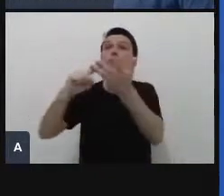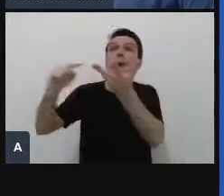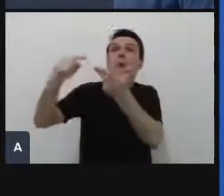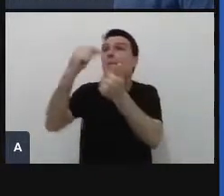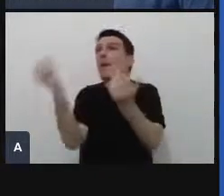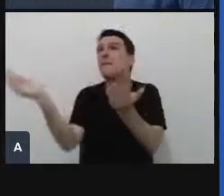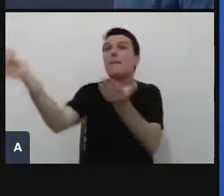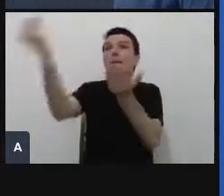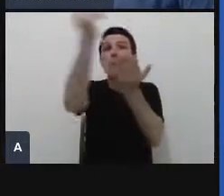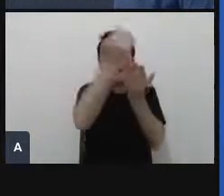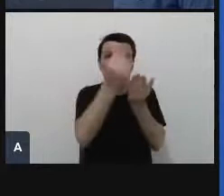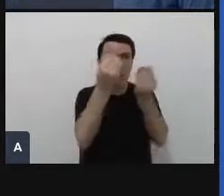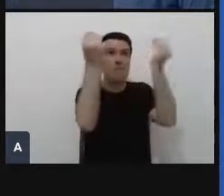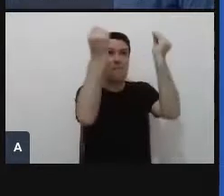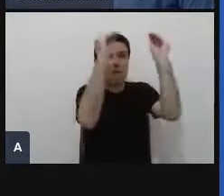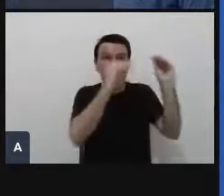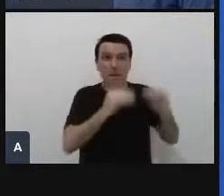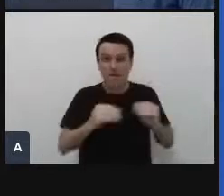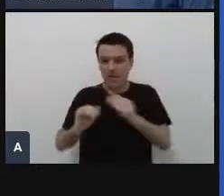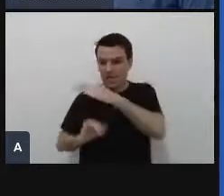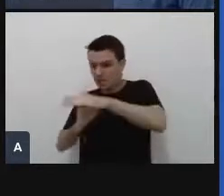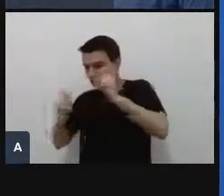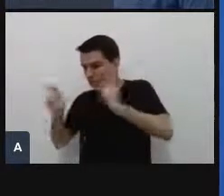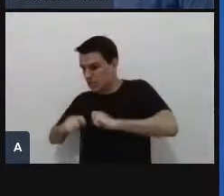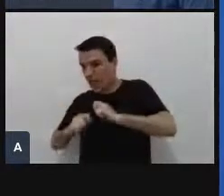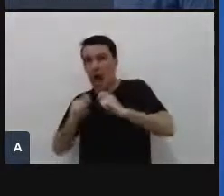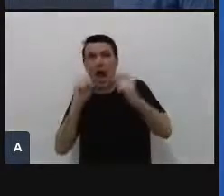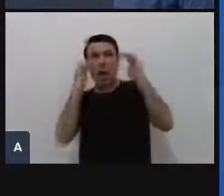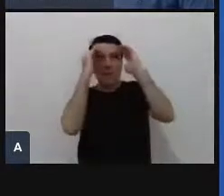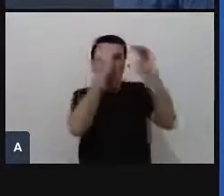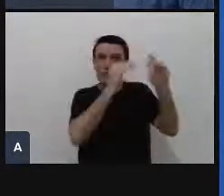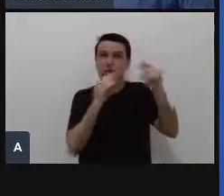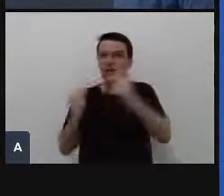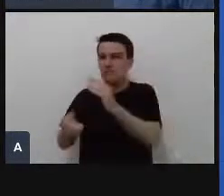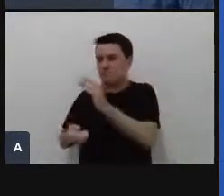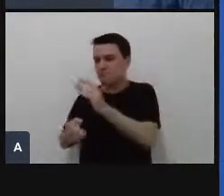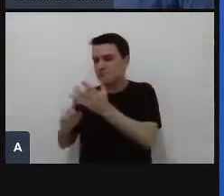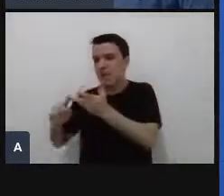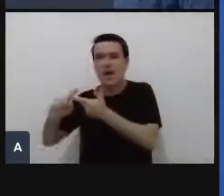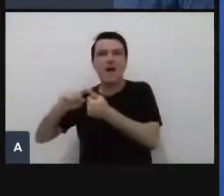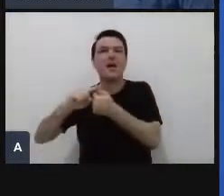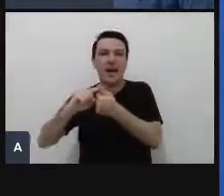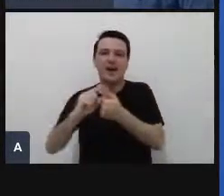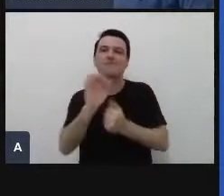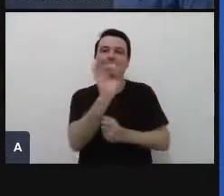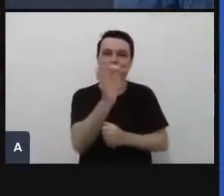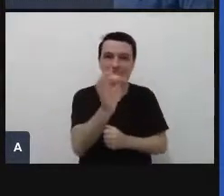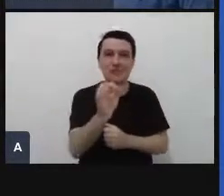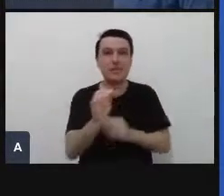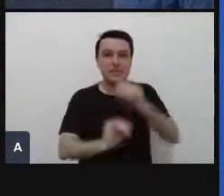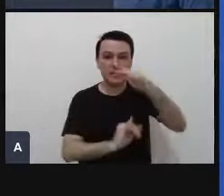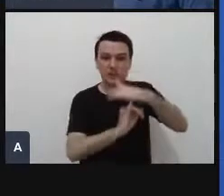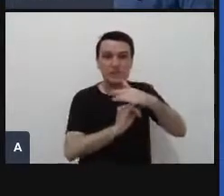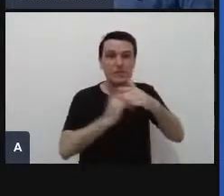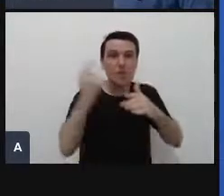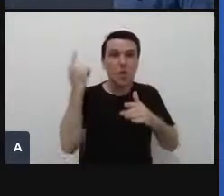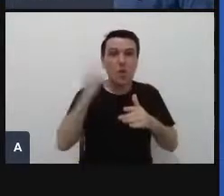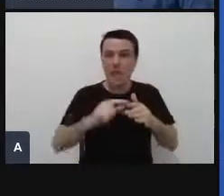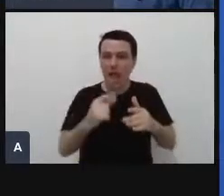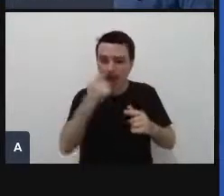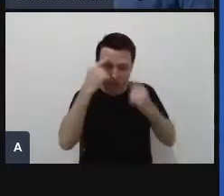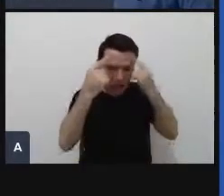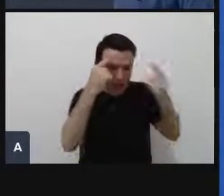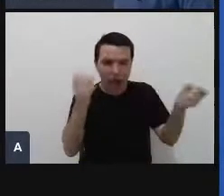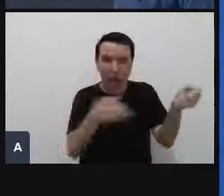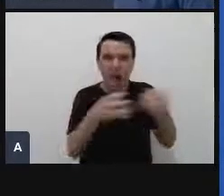propor isso é fundamental a gente só vai conseguir ter um IFSC mais inovador se a gente tem um canal aberto mesmo com a